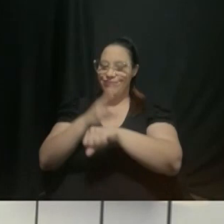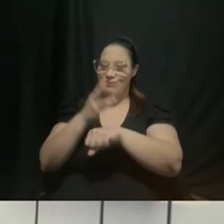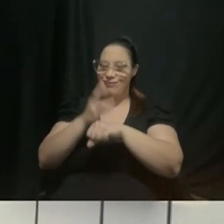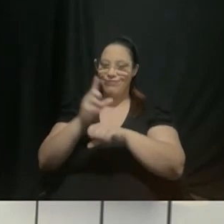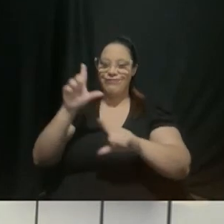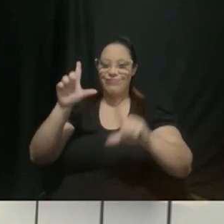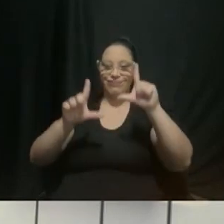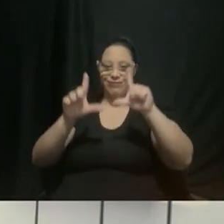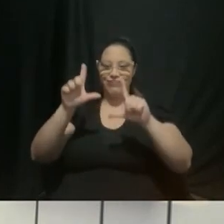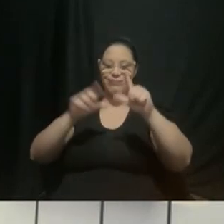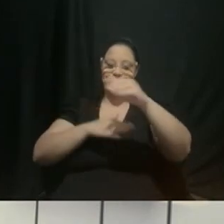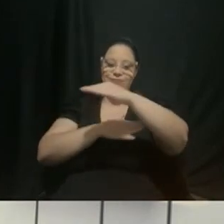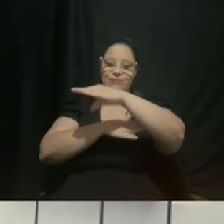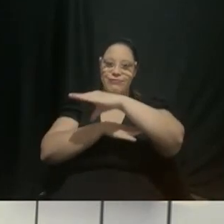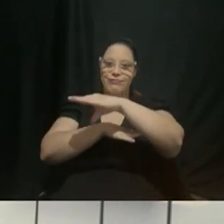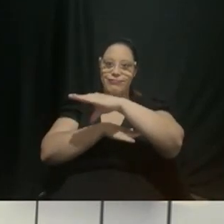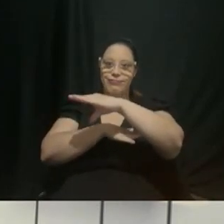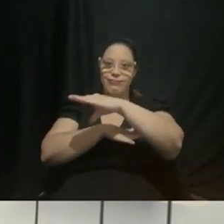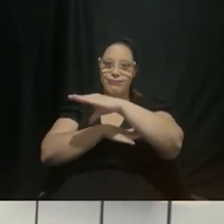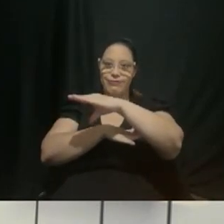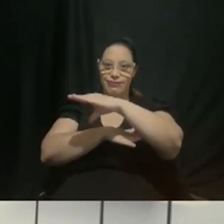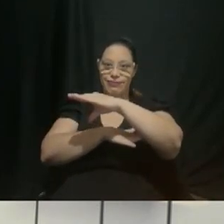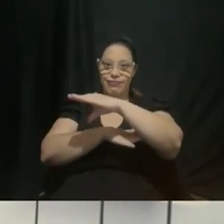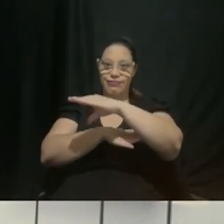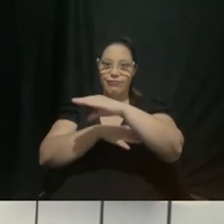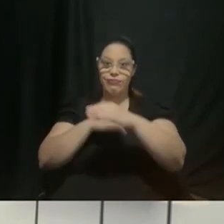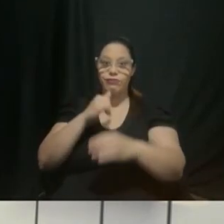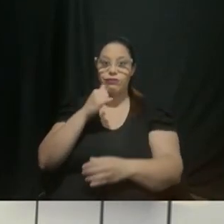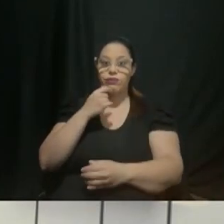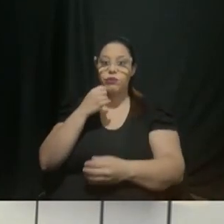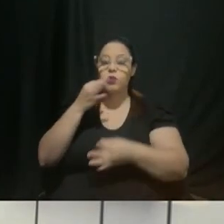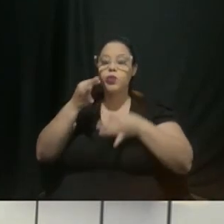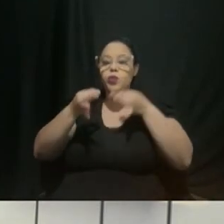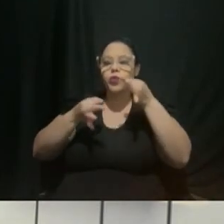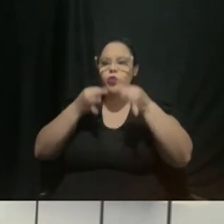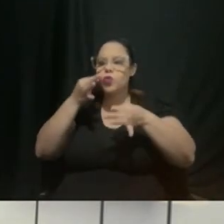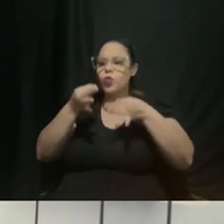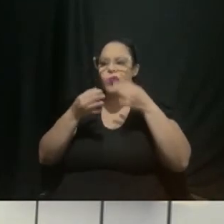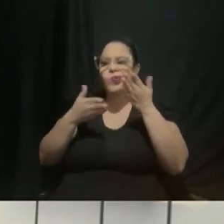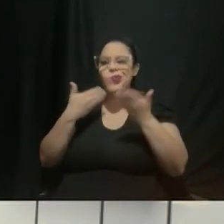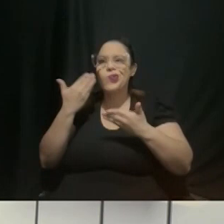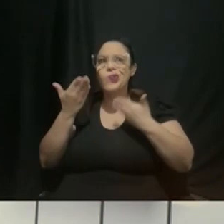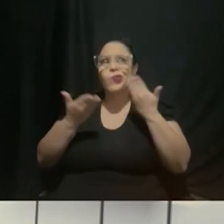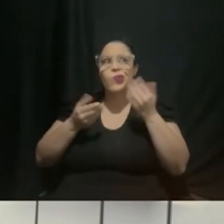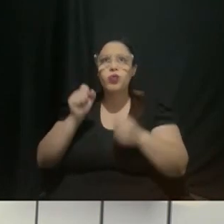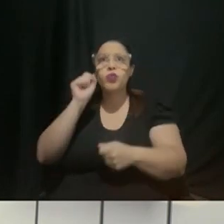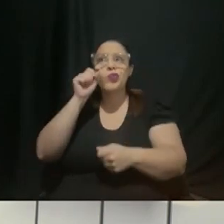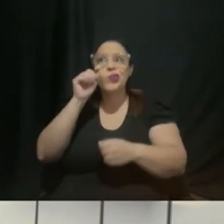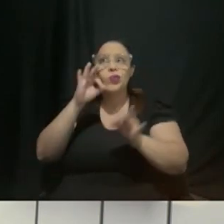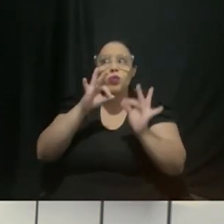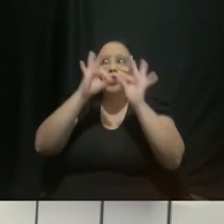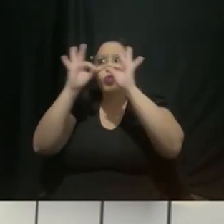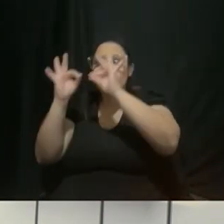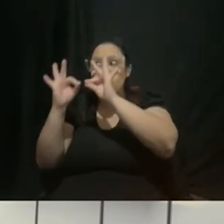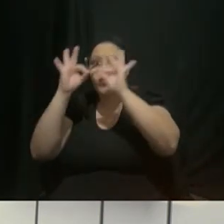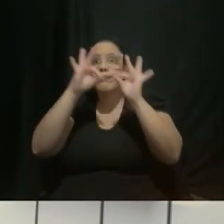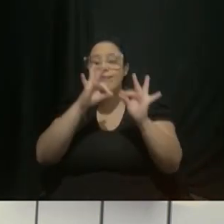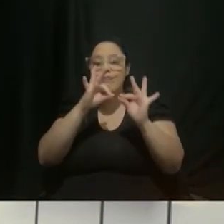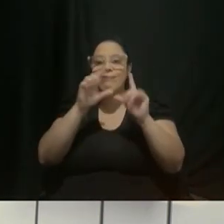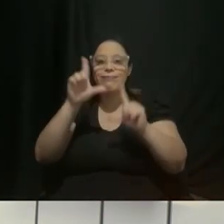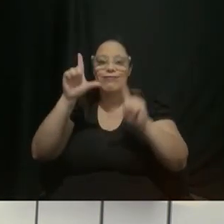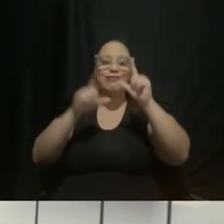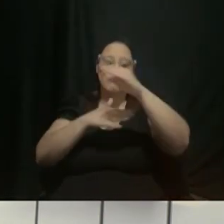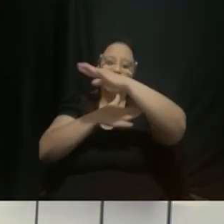você aperta aí no seu celular e pode mandar o seu elogio e uma crítica construtiva o que você quer assistir aqui no nosso